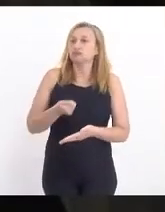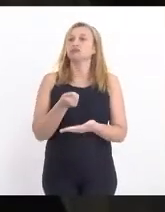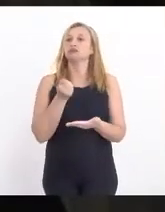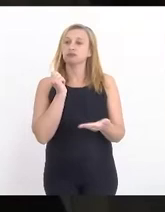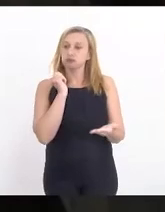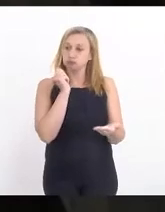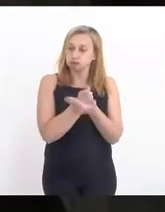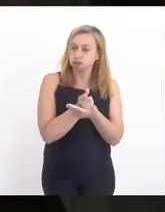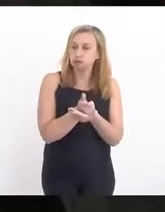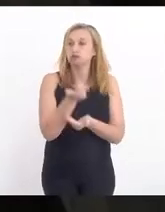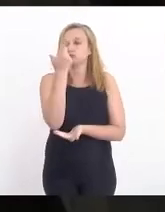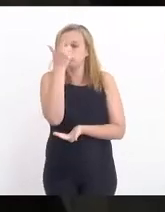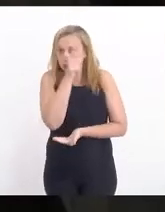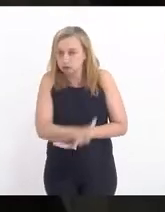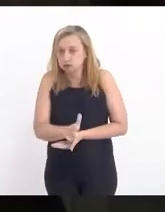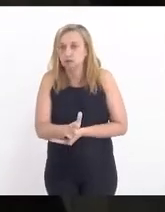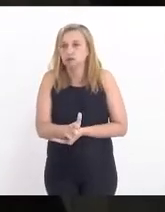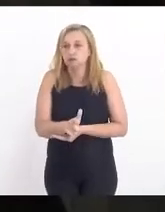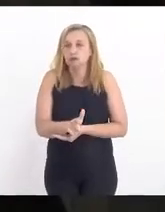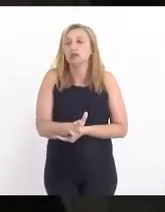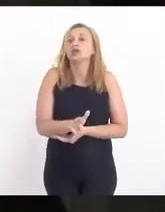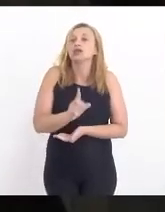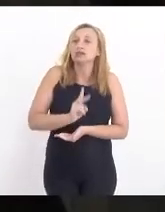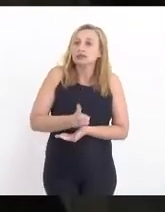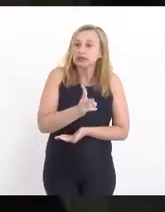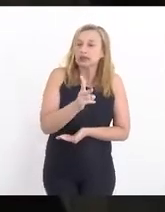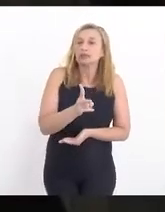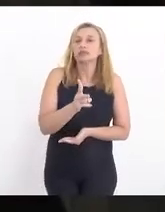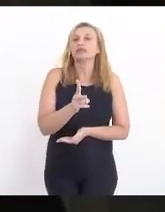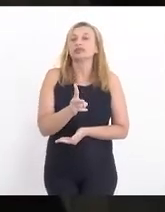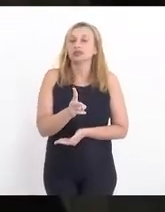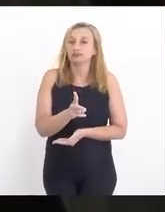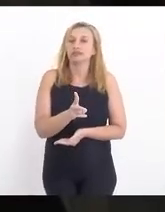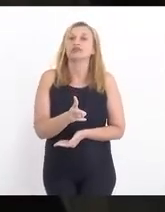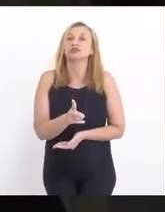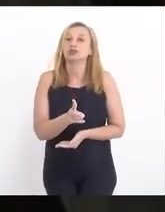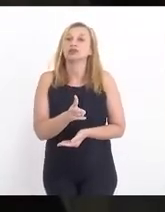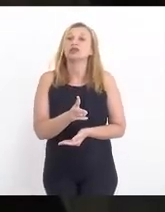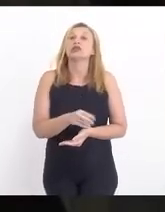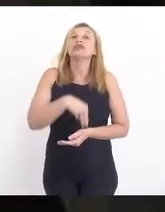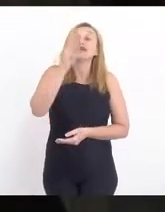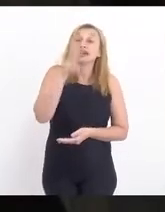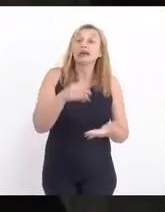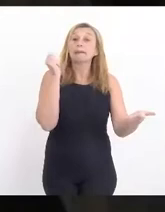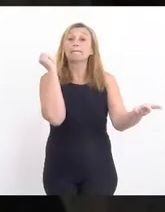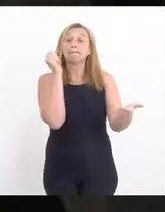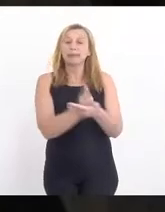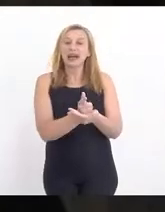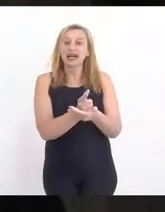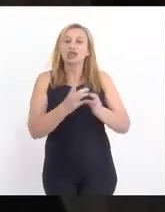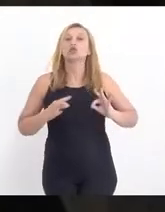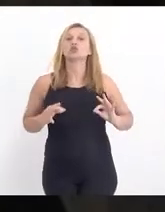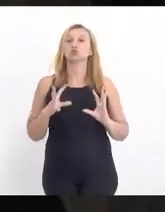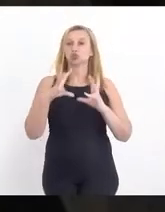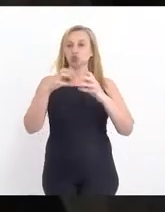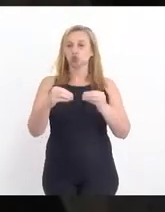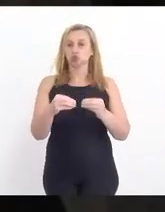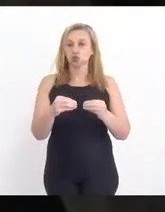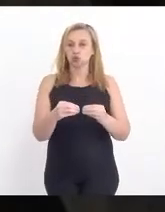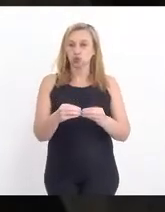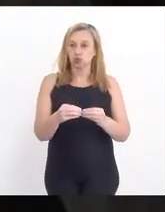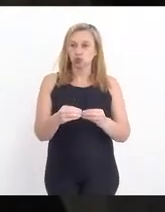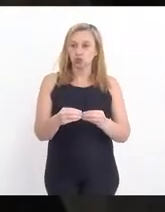consumidor, que é sempre aquele que paga a conta dos